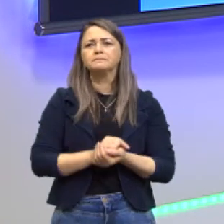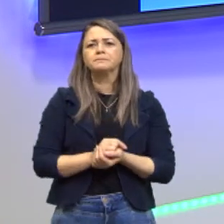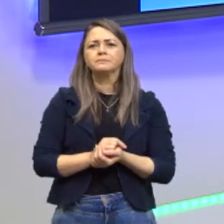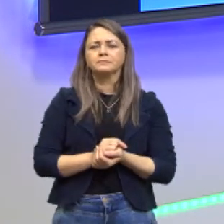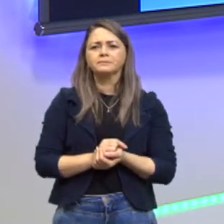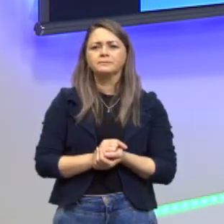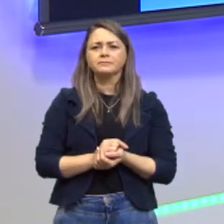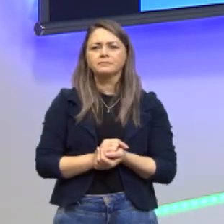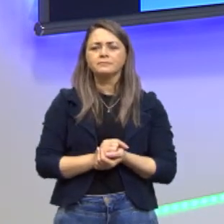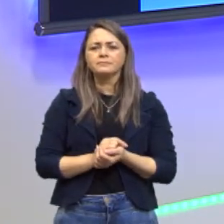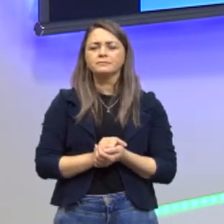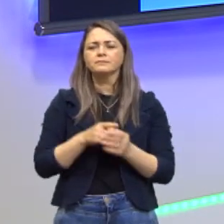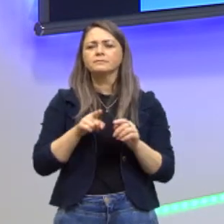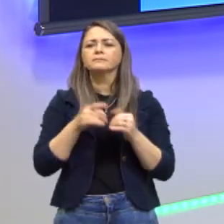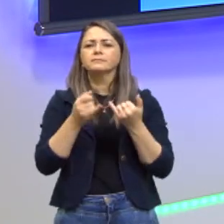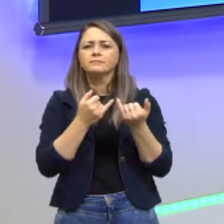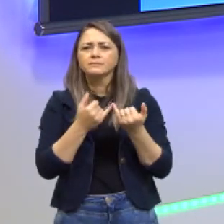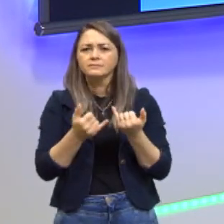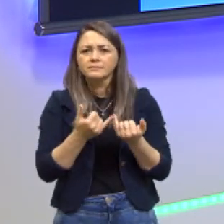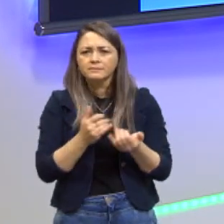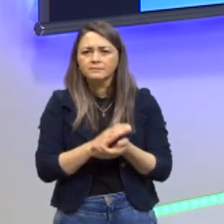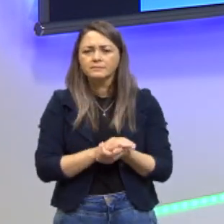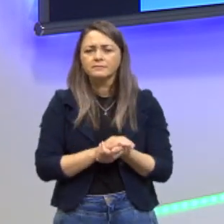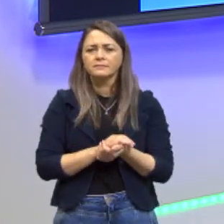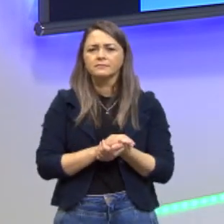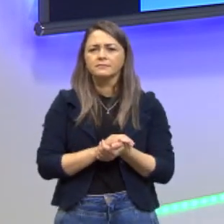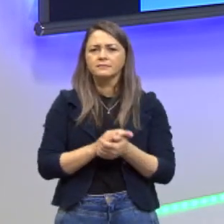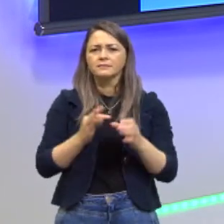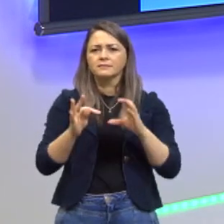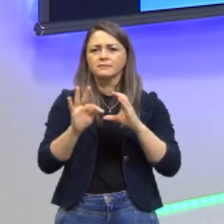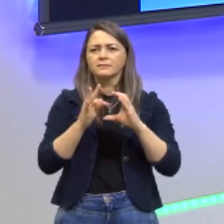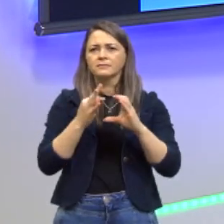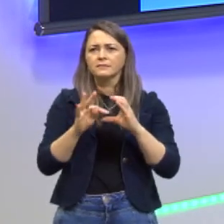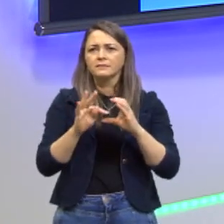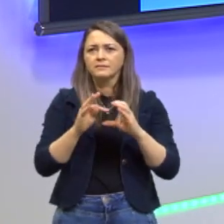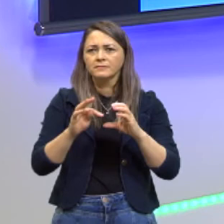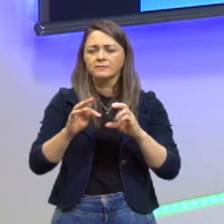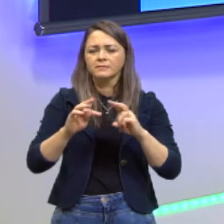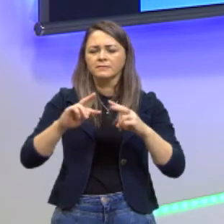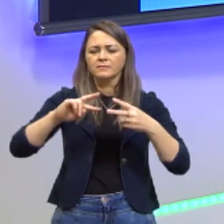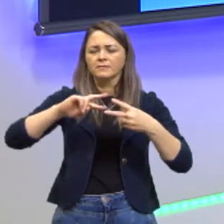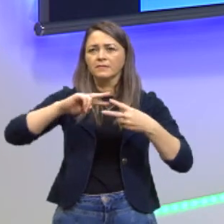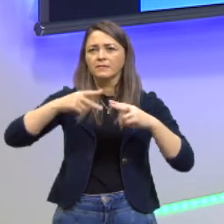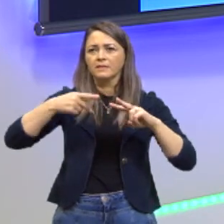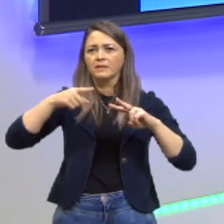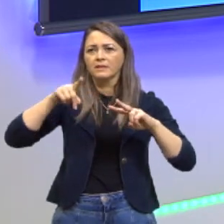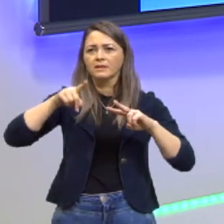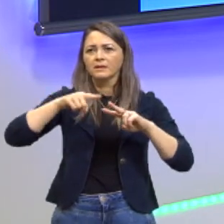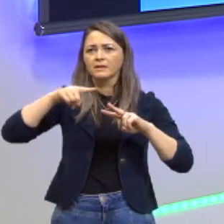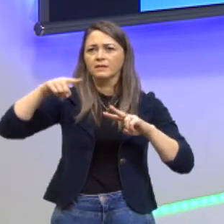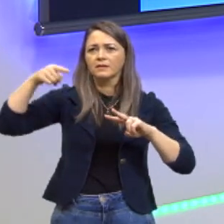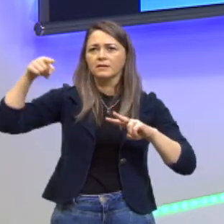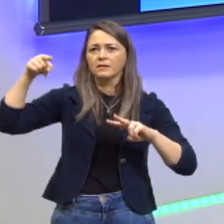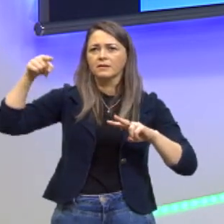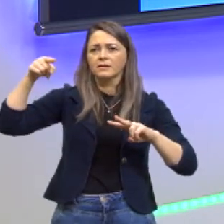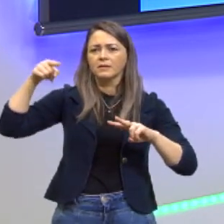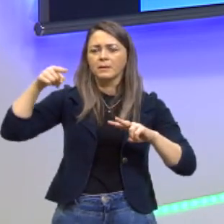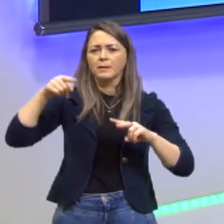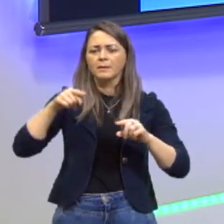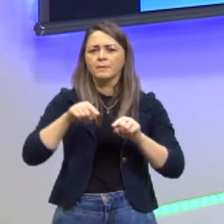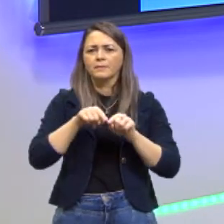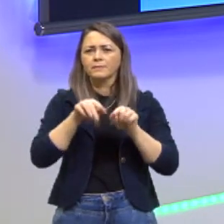Outro exemplo de transgenia que se faz é muito para o combate a pragas.